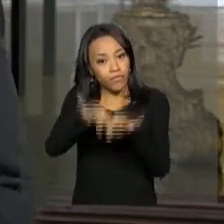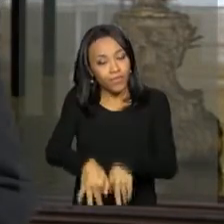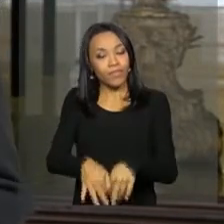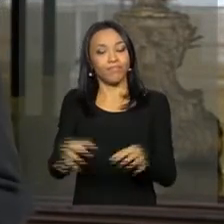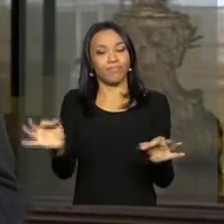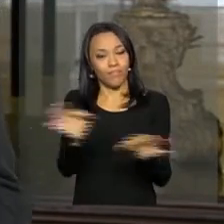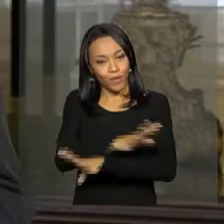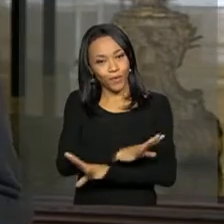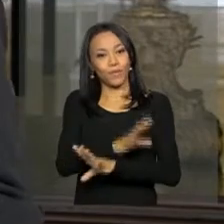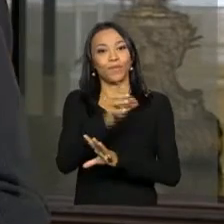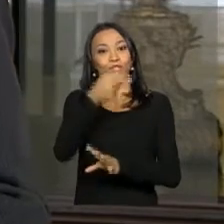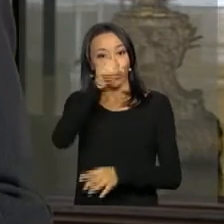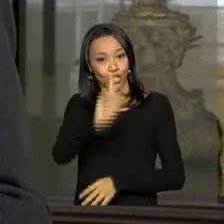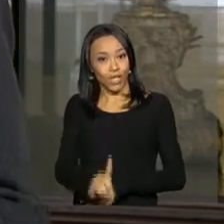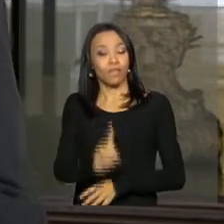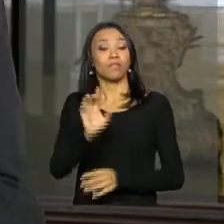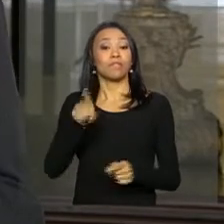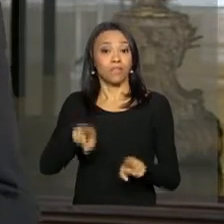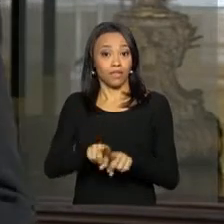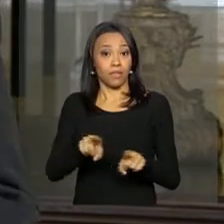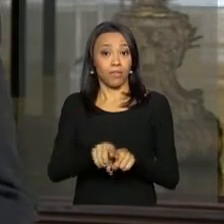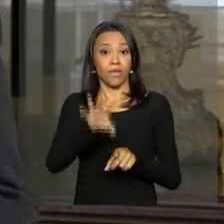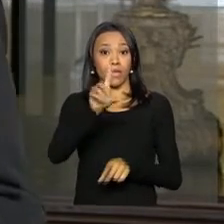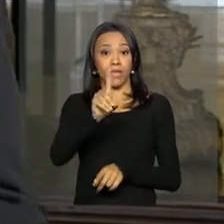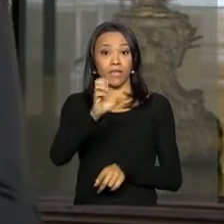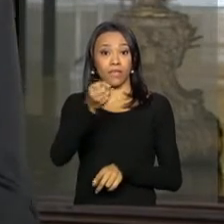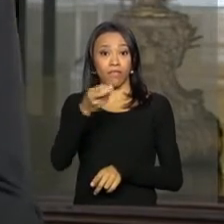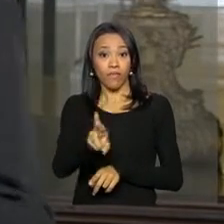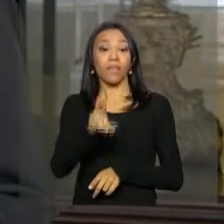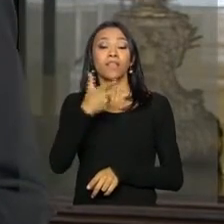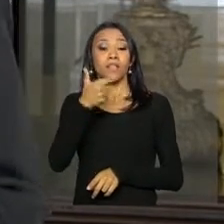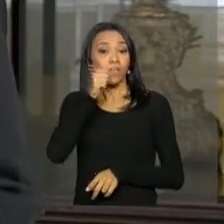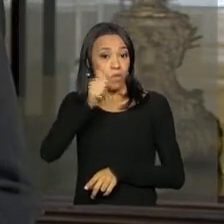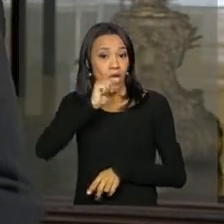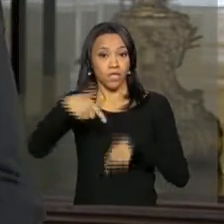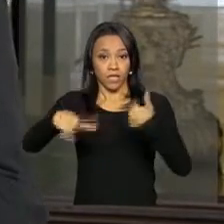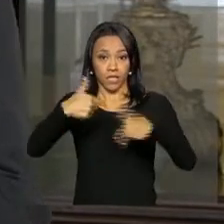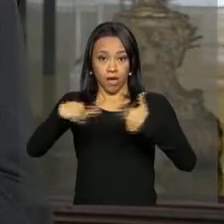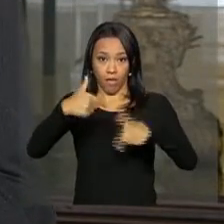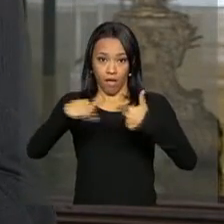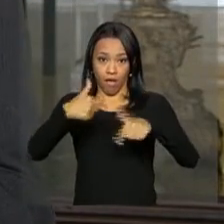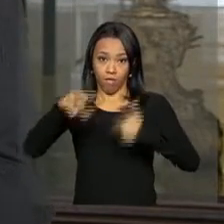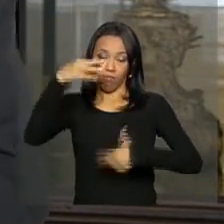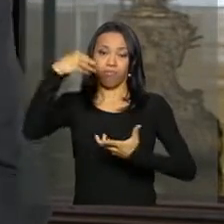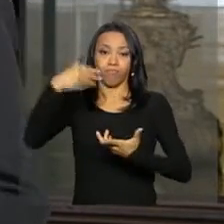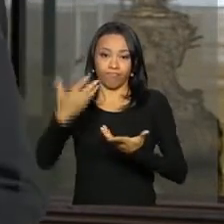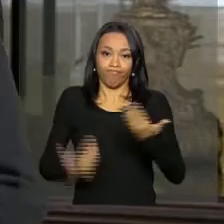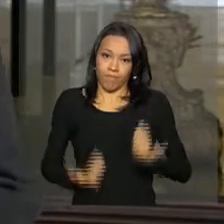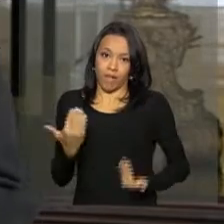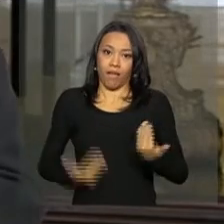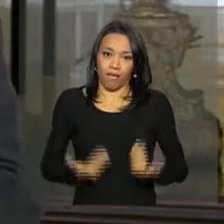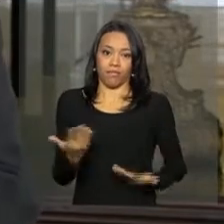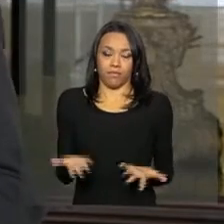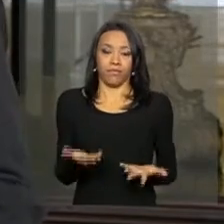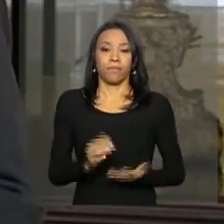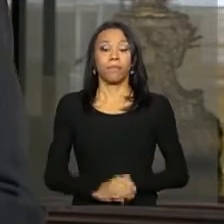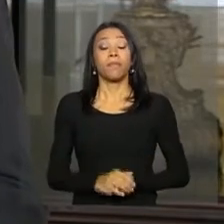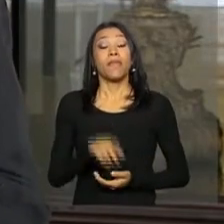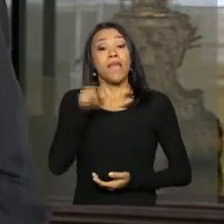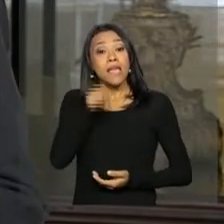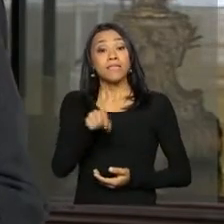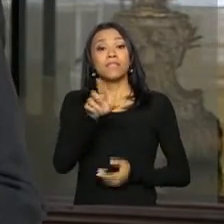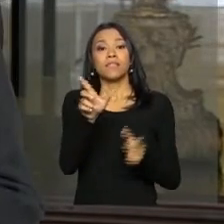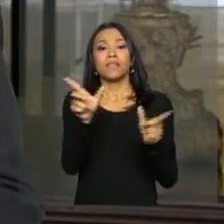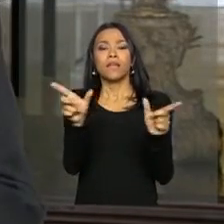operacionalização de direitos e deveres do empregador doméstico e do empregado. Bom, lembrando que o E-Social é um sistema